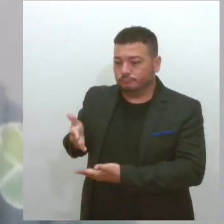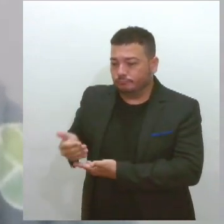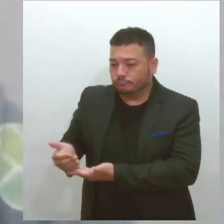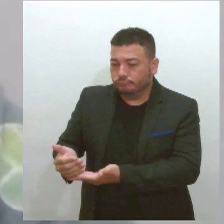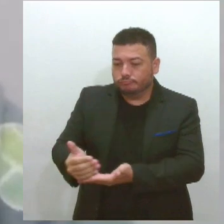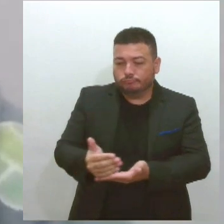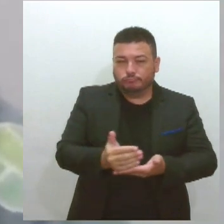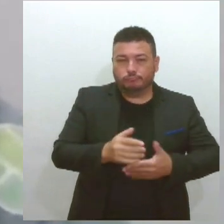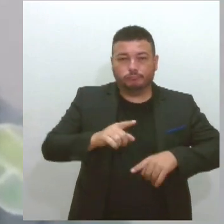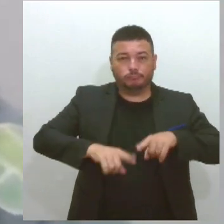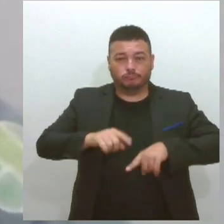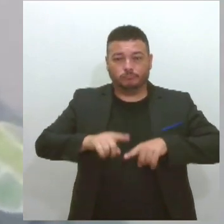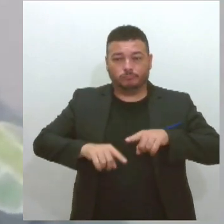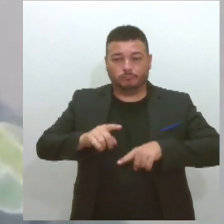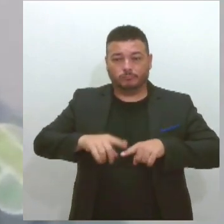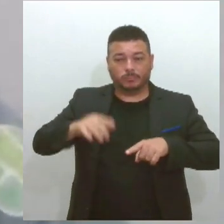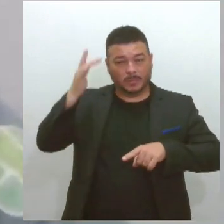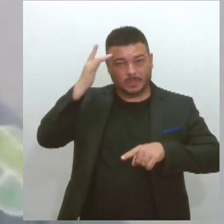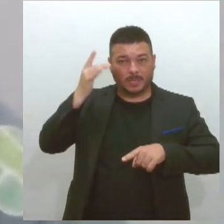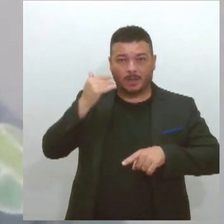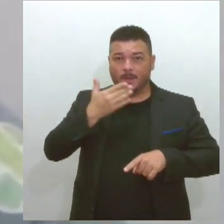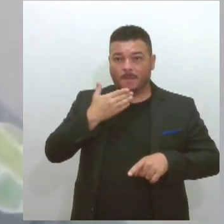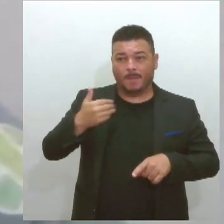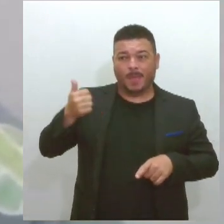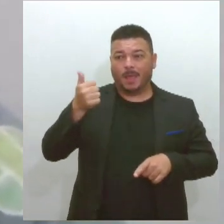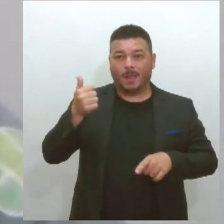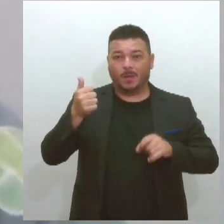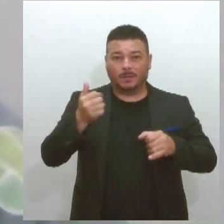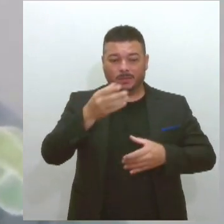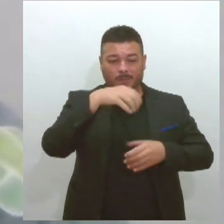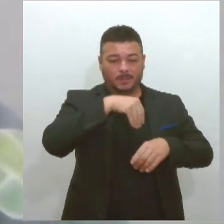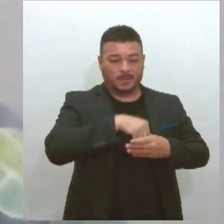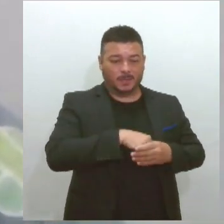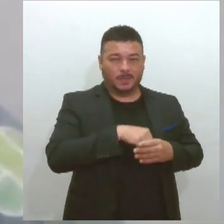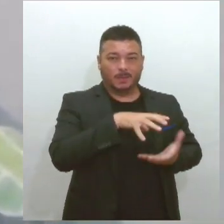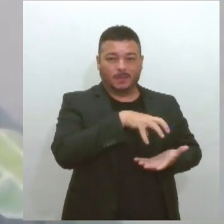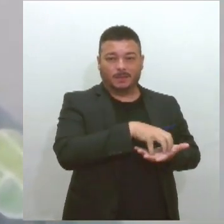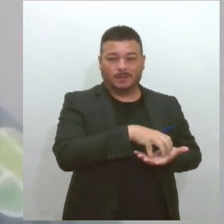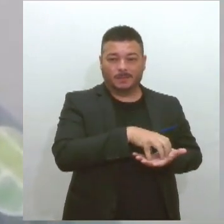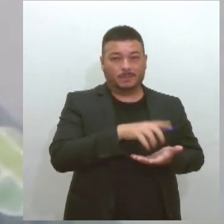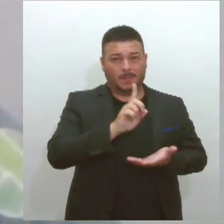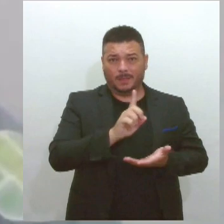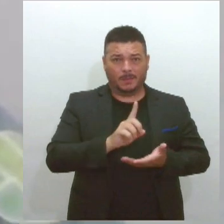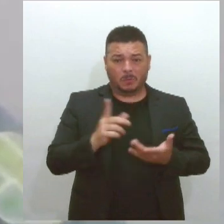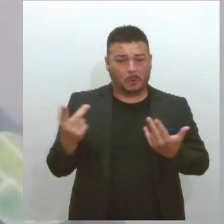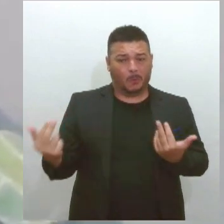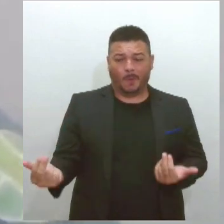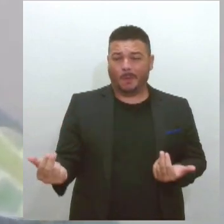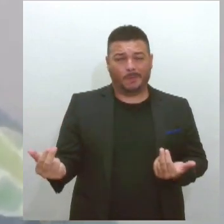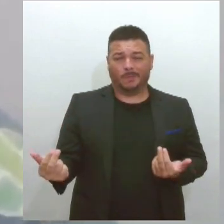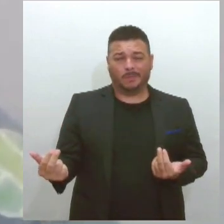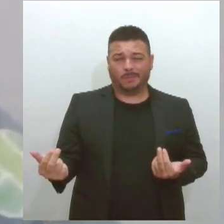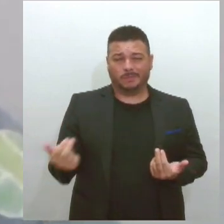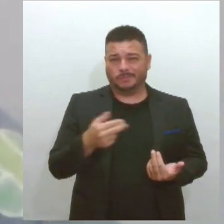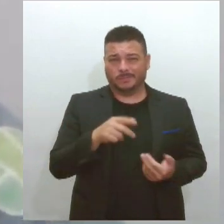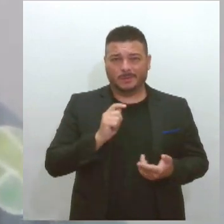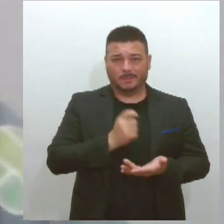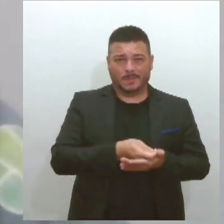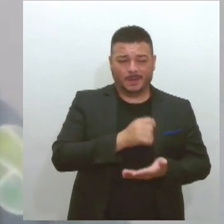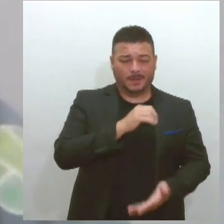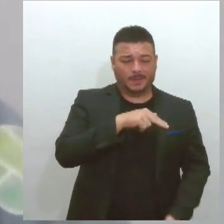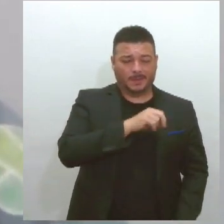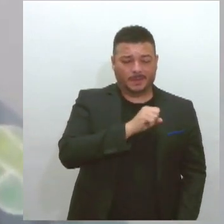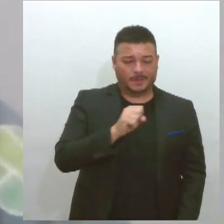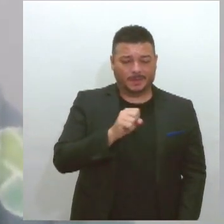eles têm benefício melhor do que dentro da cooperativa, e sendo que não, né, porque na cooperativa a gente paga o INSS, a gente tem todo